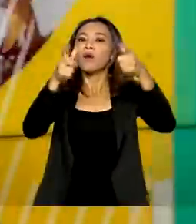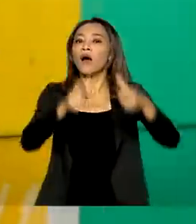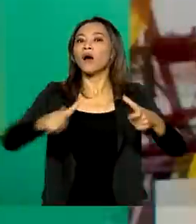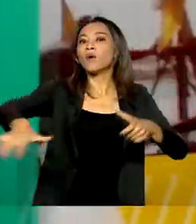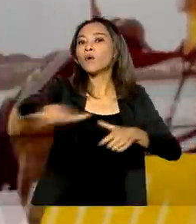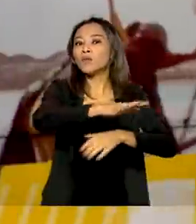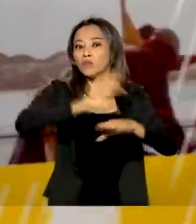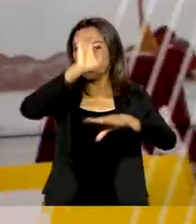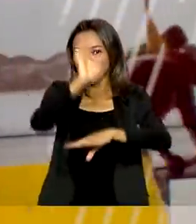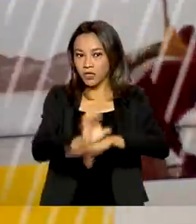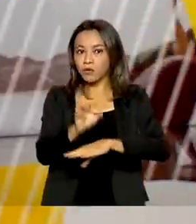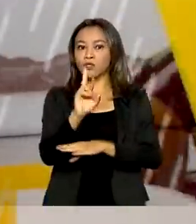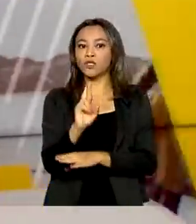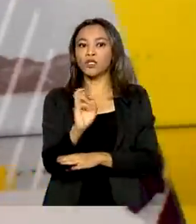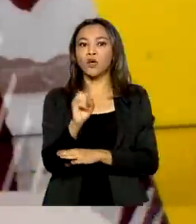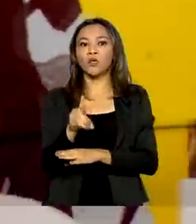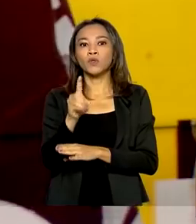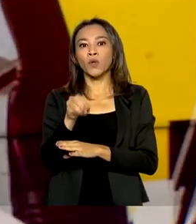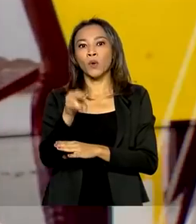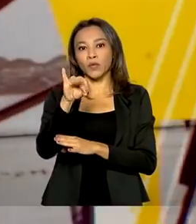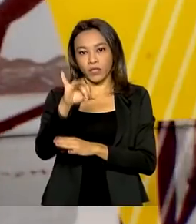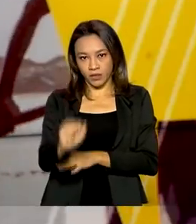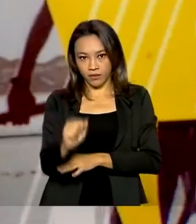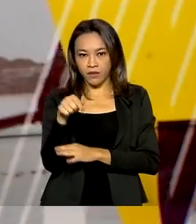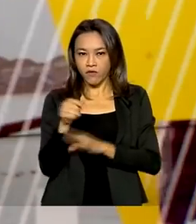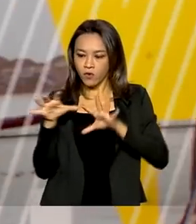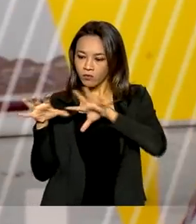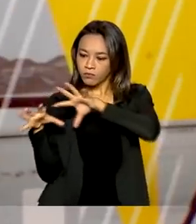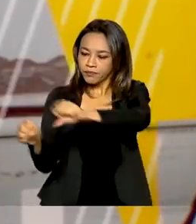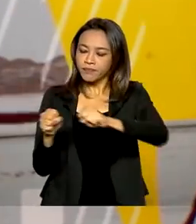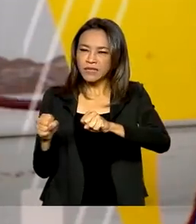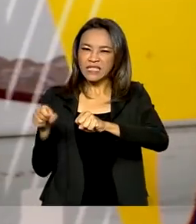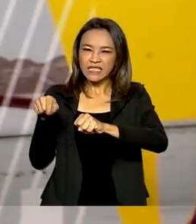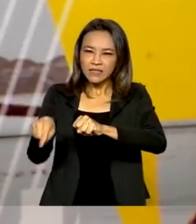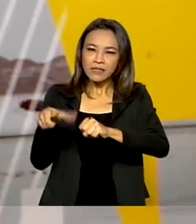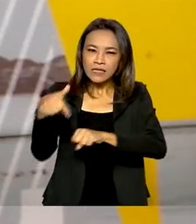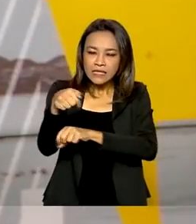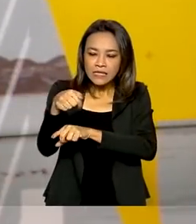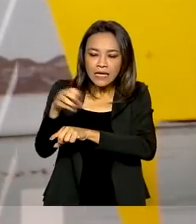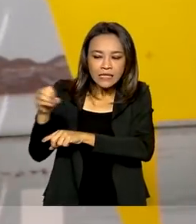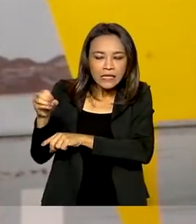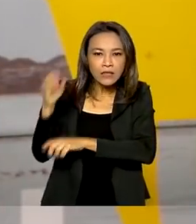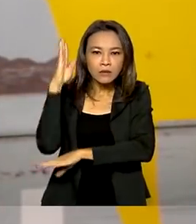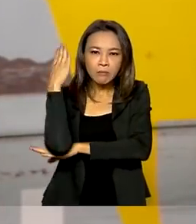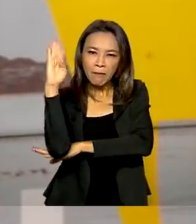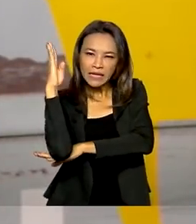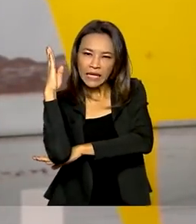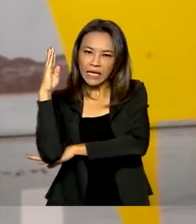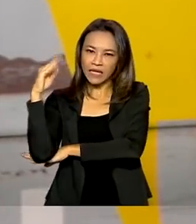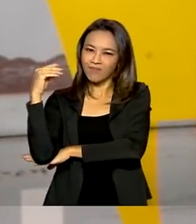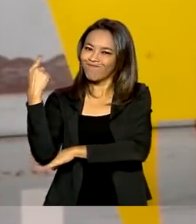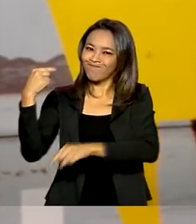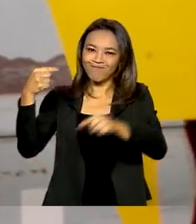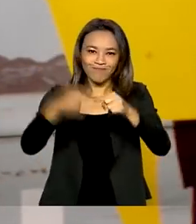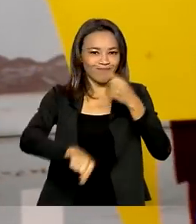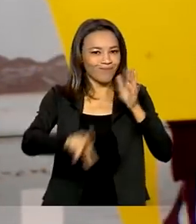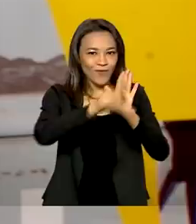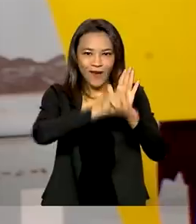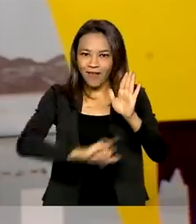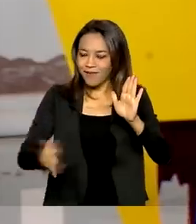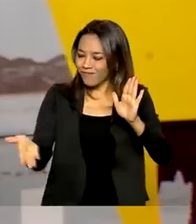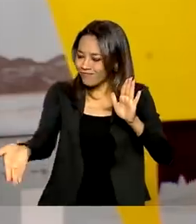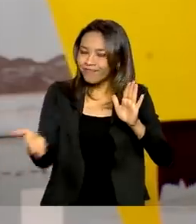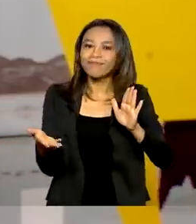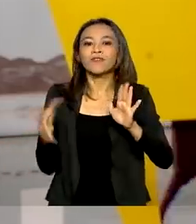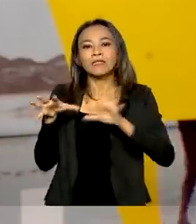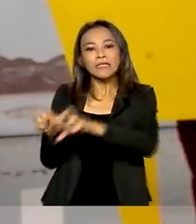Rondônia. No último balanço, foram apreendidos 700 metros cúbicos de madeira ilegal. Mas é possível encontrar nessa